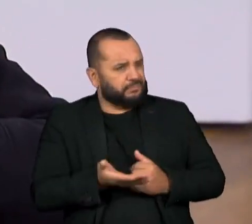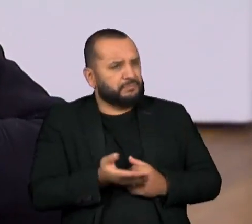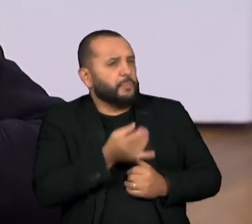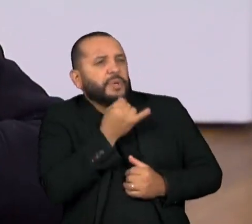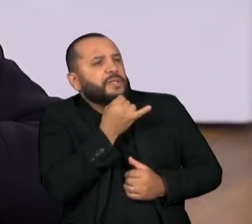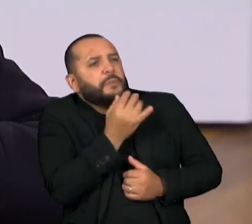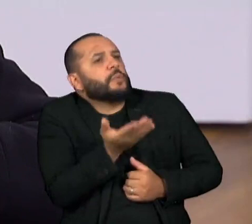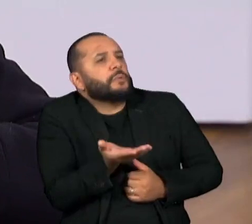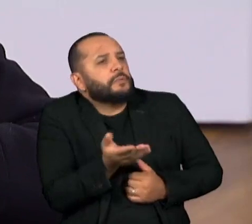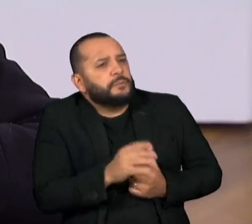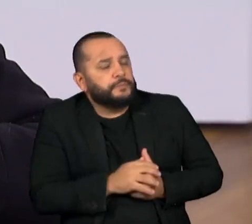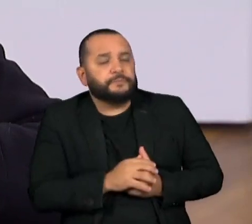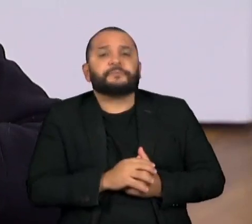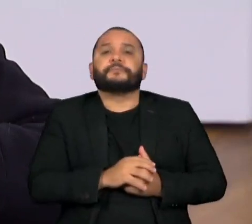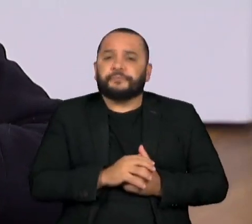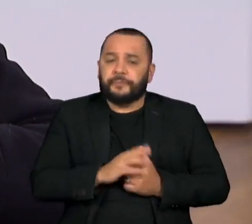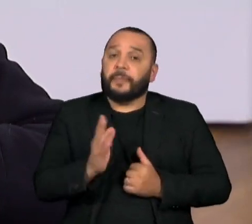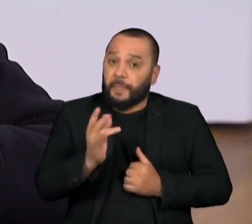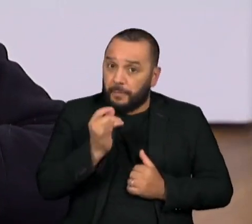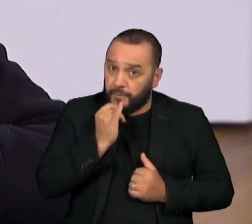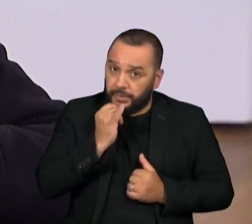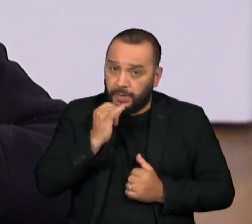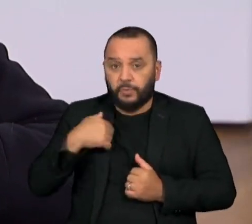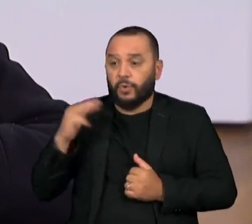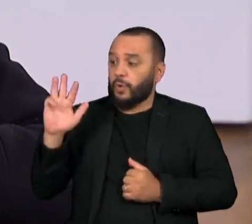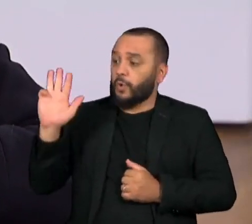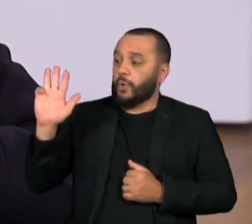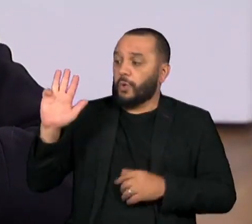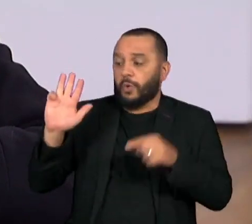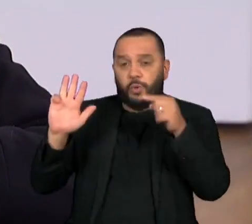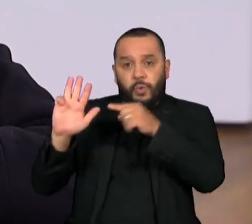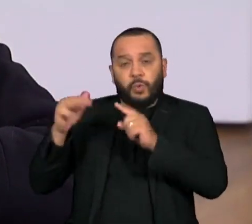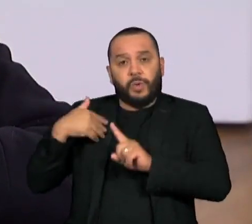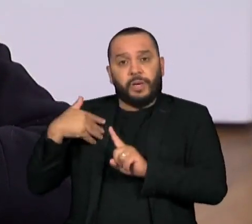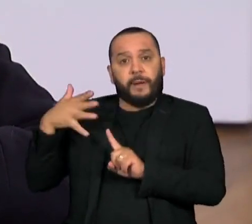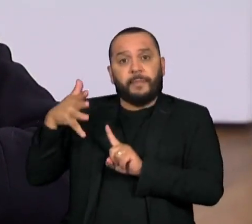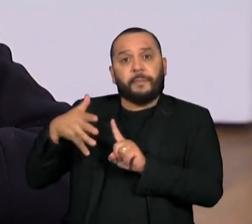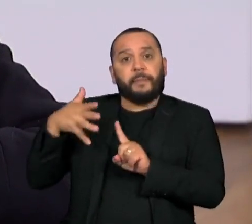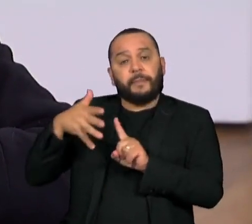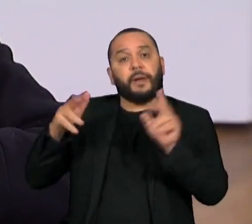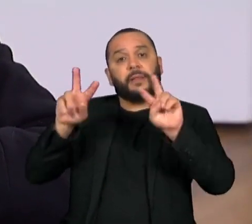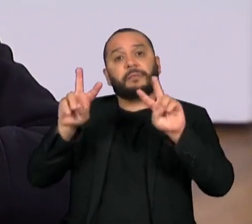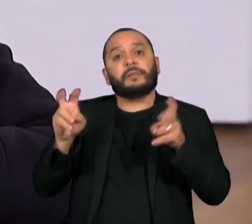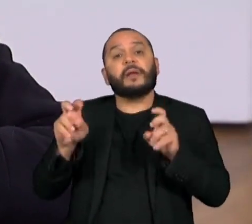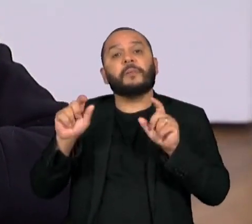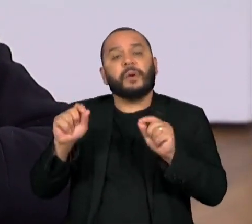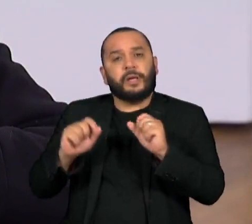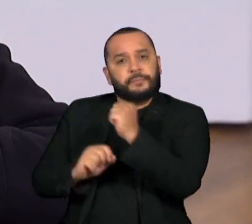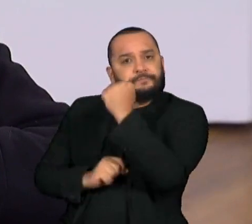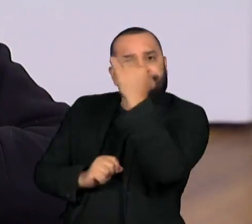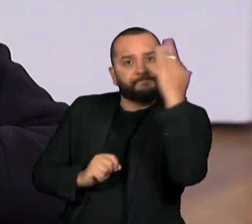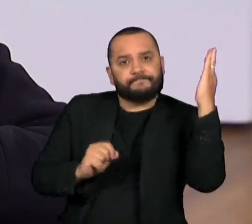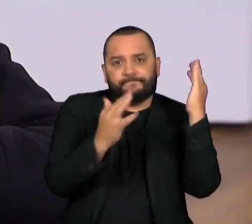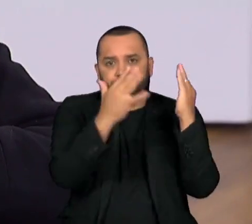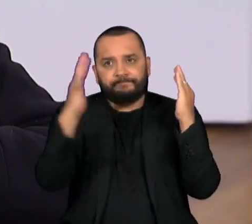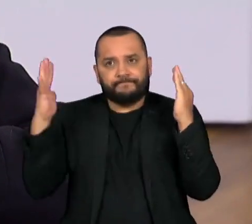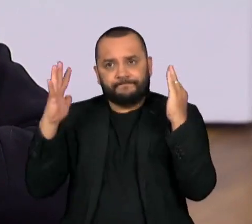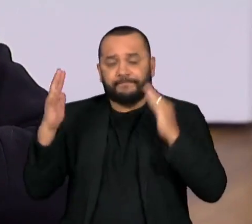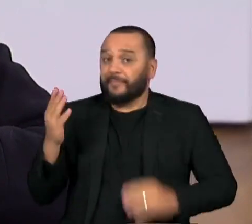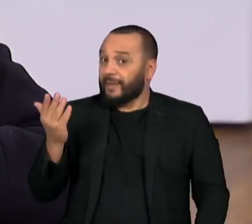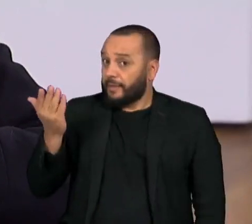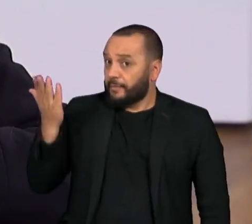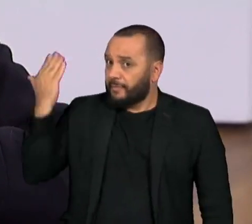Eu reconheço, por exemplo, no discurso do Lula a respeito do meio ambiente. O Lula não tinha,